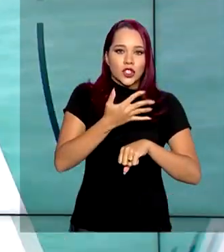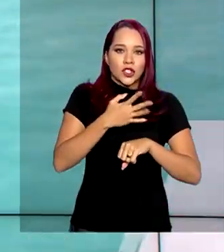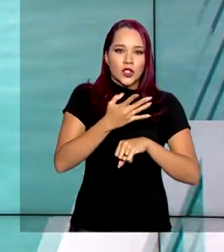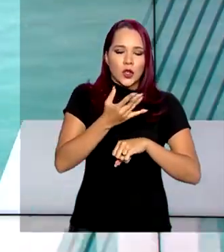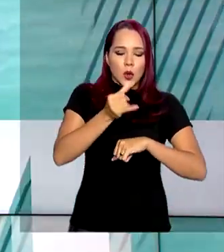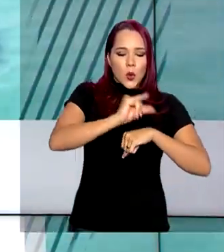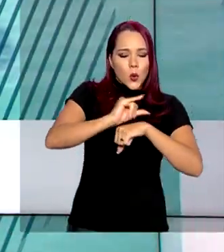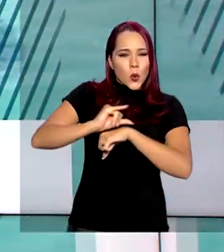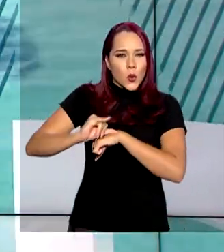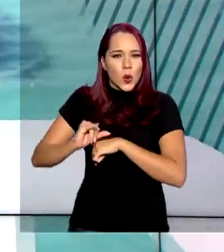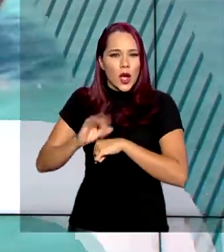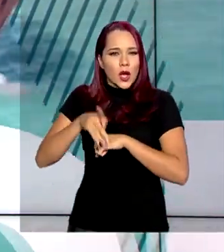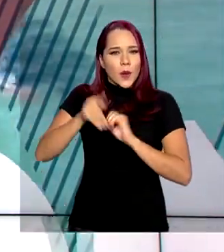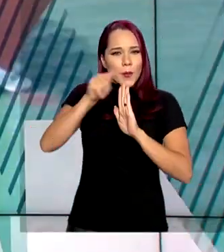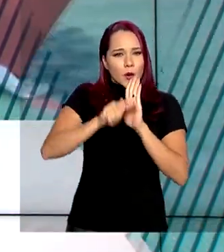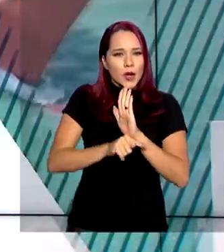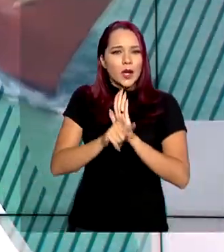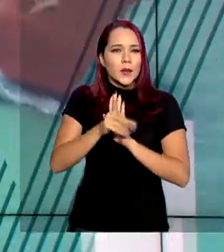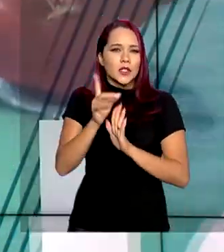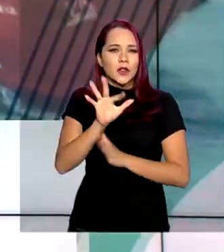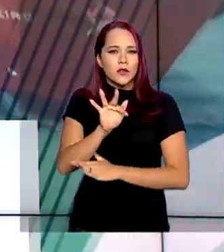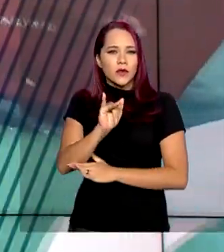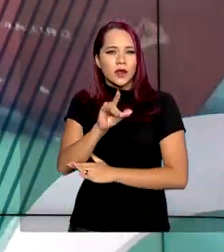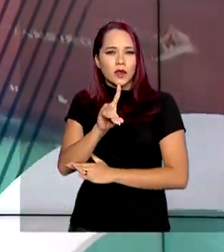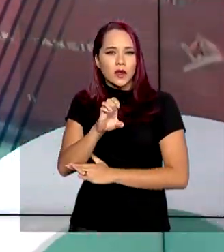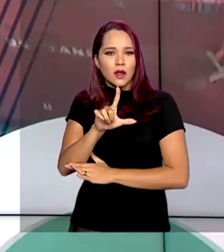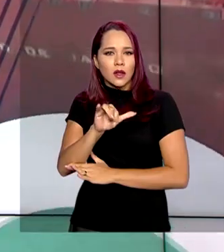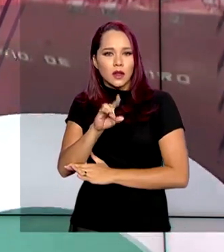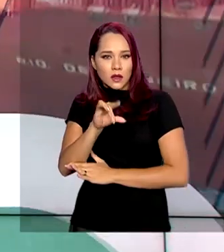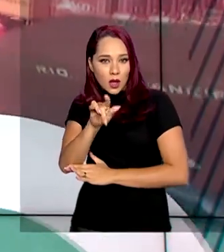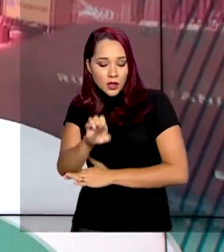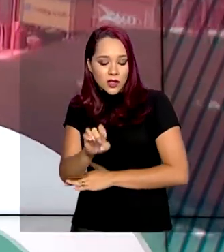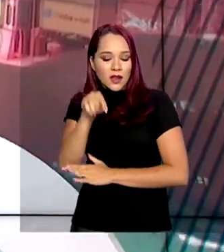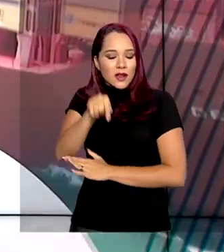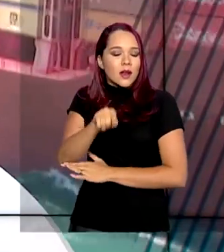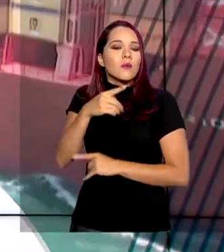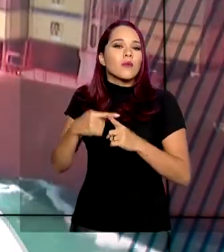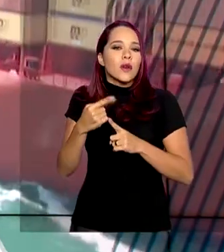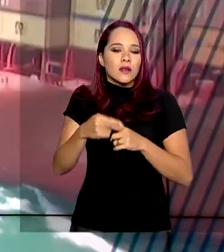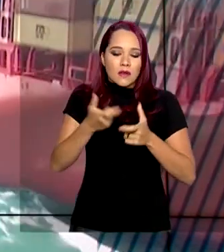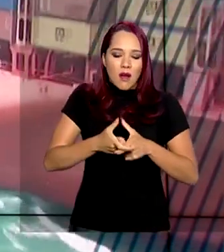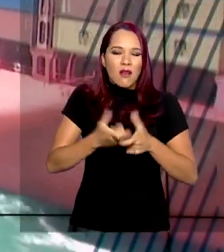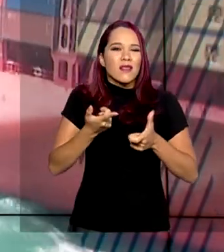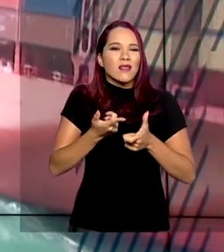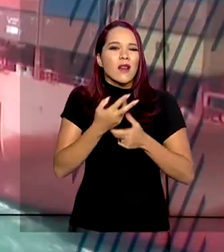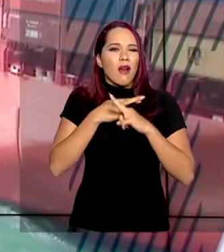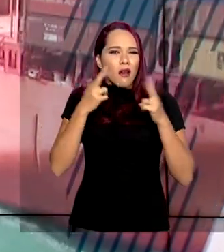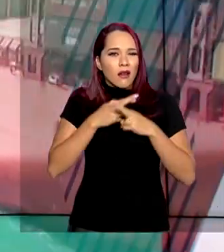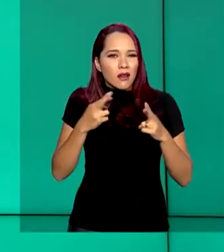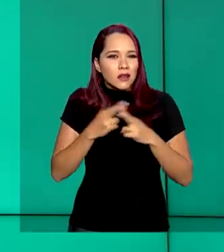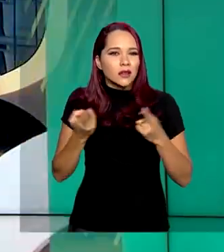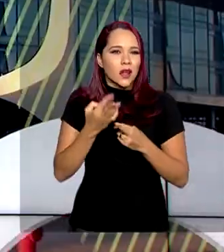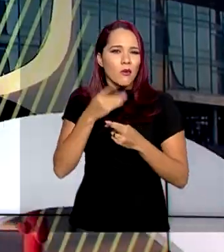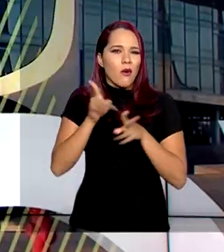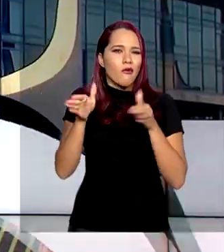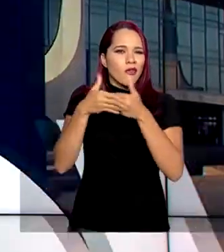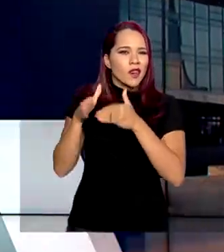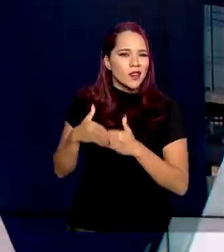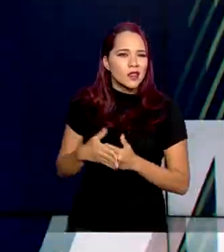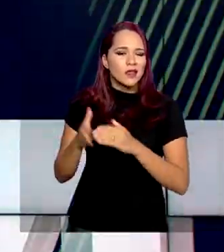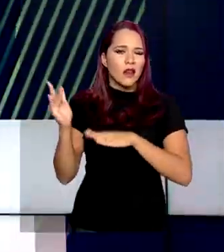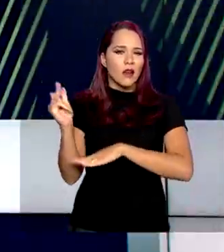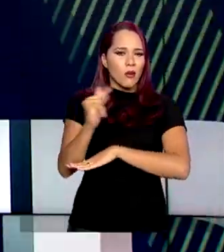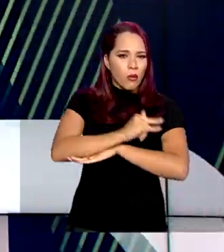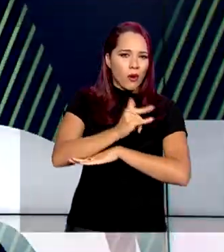pontos acumulados em programas de fidelidade. A medida foi tomada por causa do aumento das reclamações geradas pelo fechamento dos